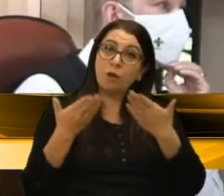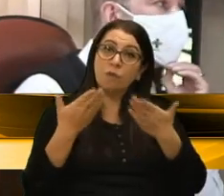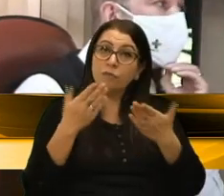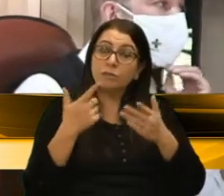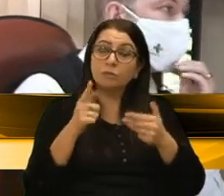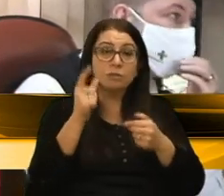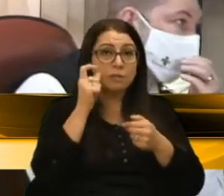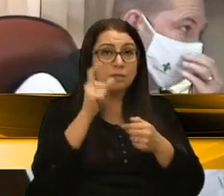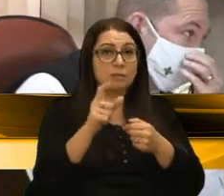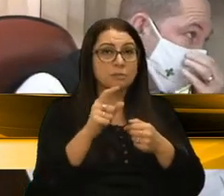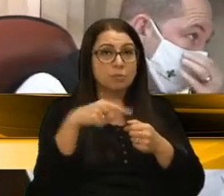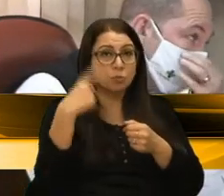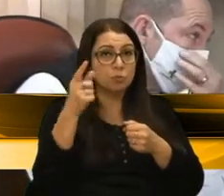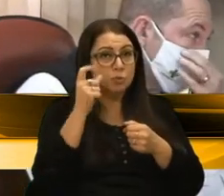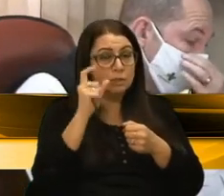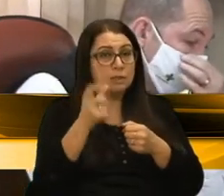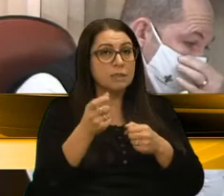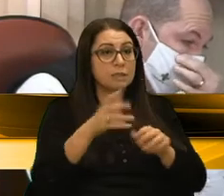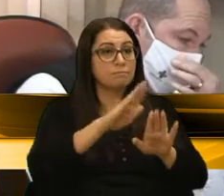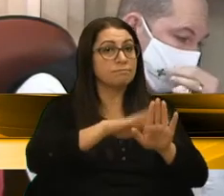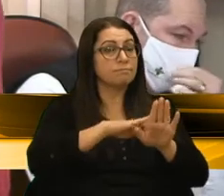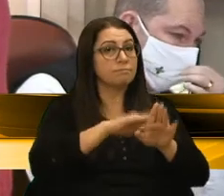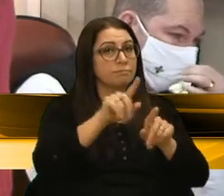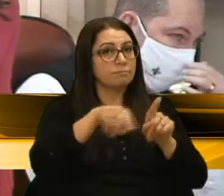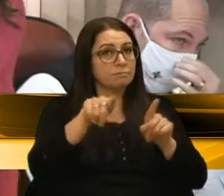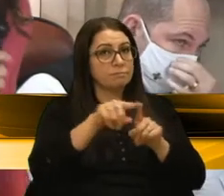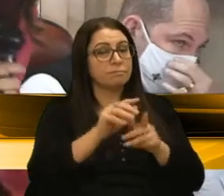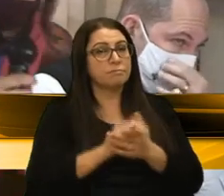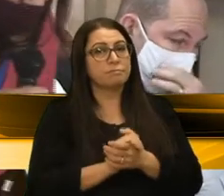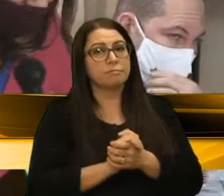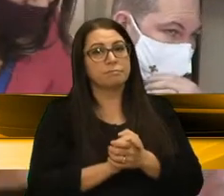interesse, porque outros interesses prevalecem nesse debate. Obrigada.